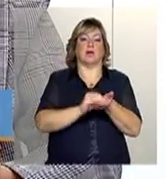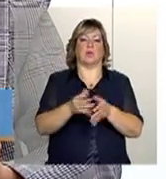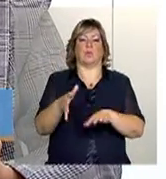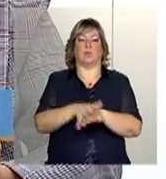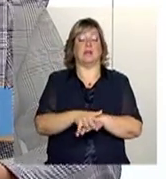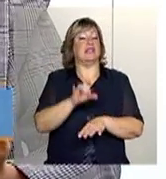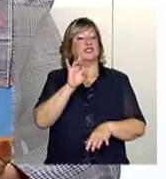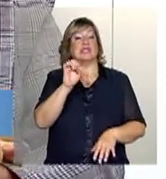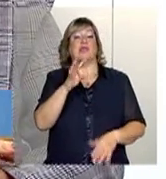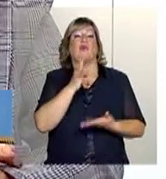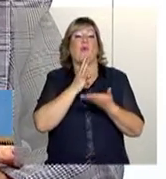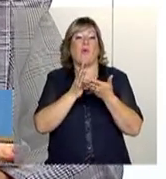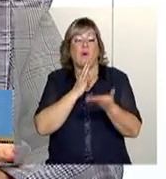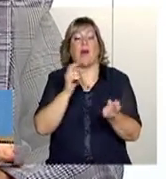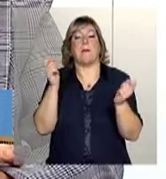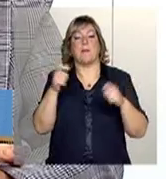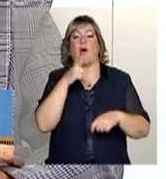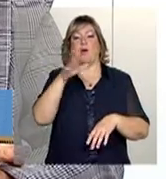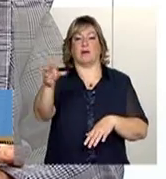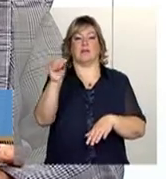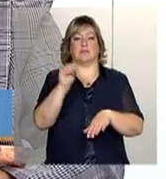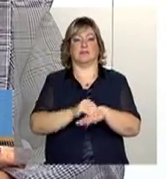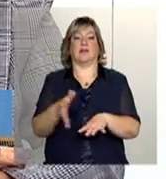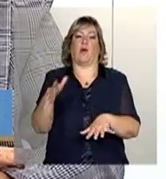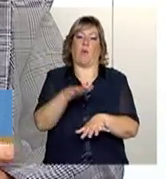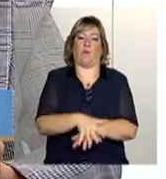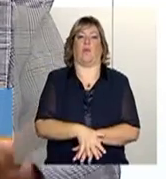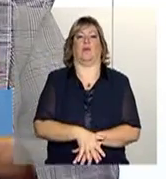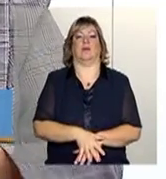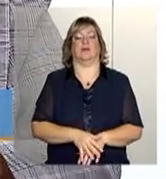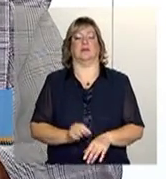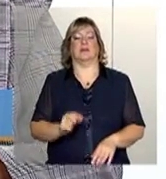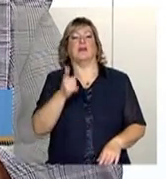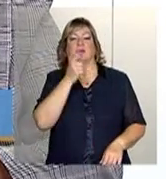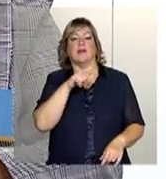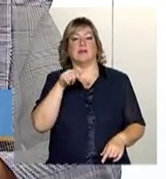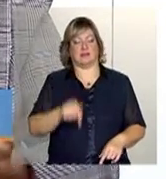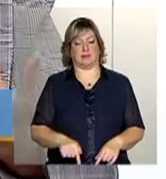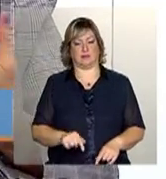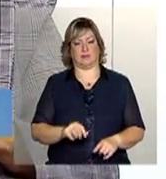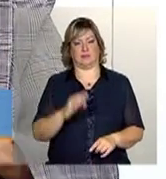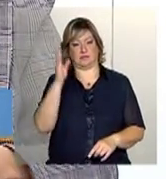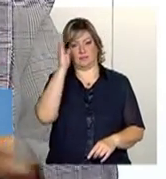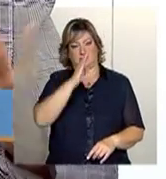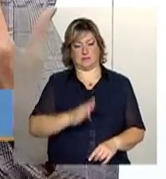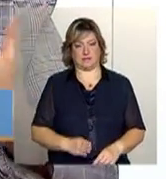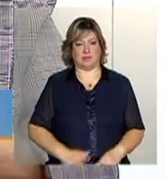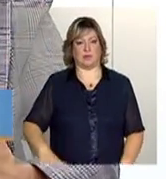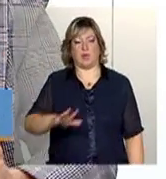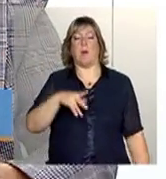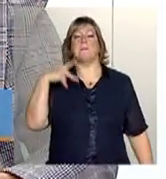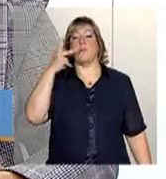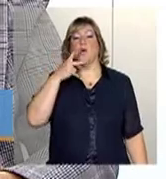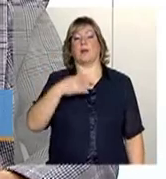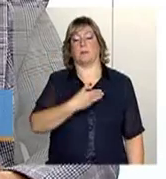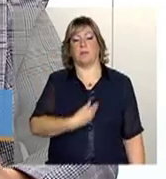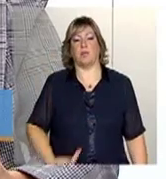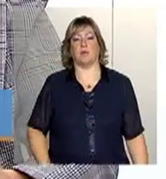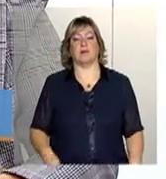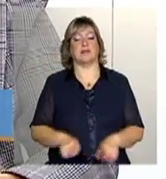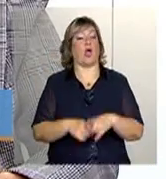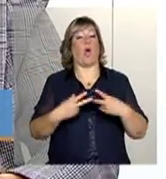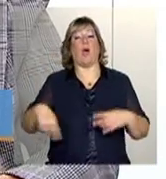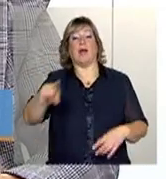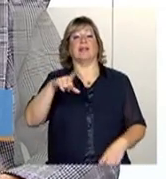você conhecer essas pessoas, você vai efetivamente conseguir incluí-las na realidade brasileira, no Brasil, nas políticas públicas, nas coisas que eles têm